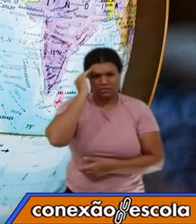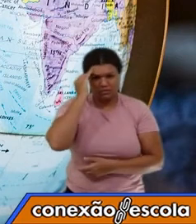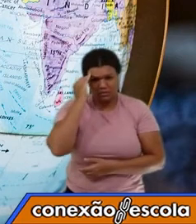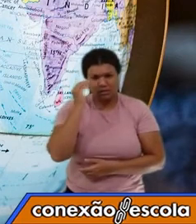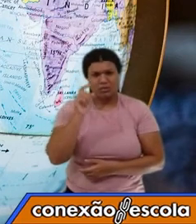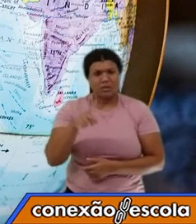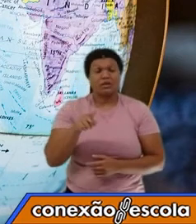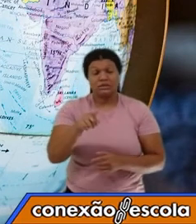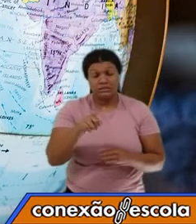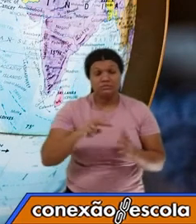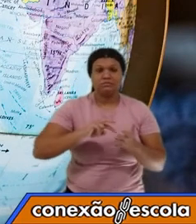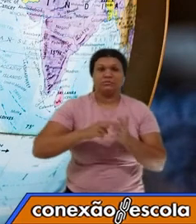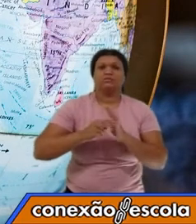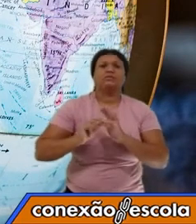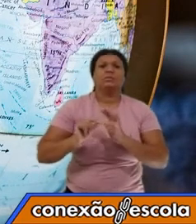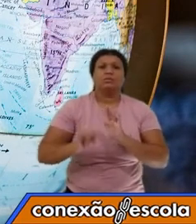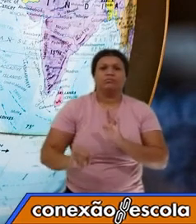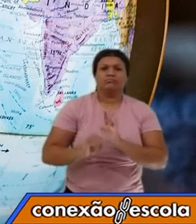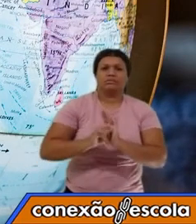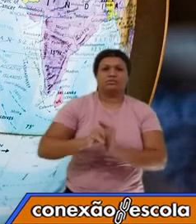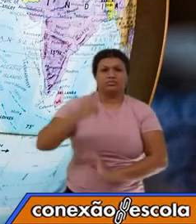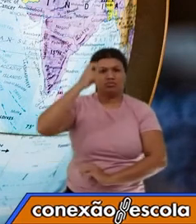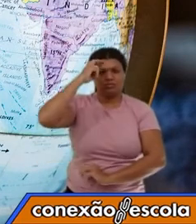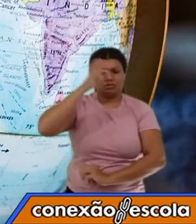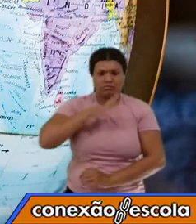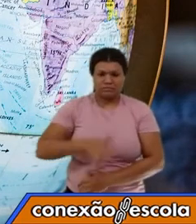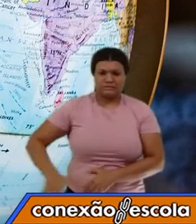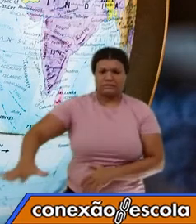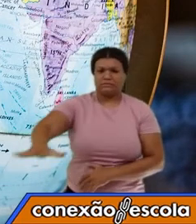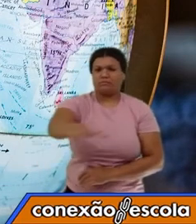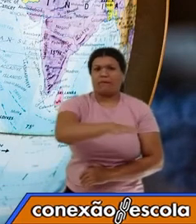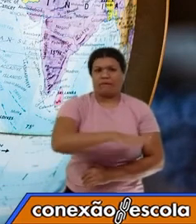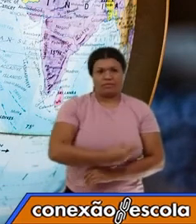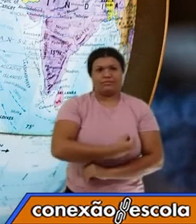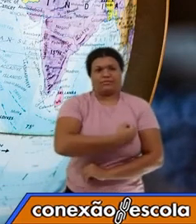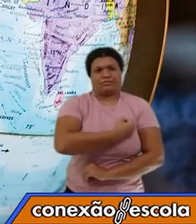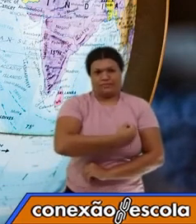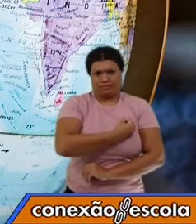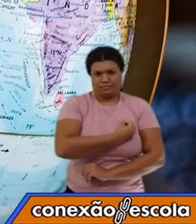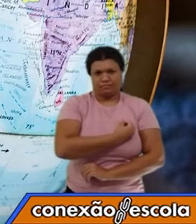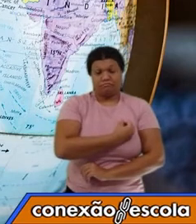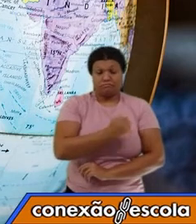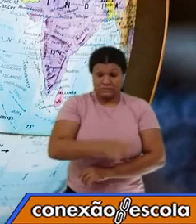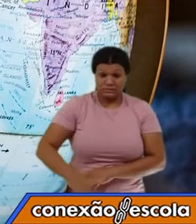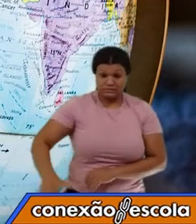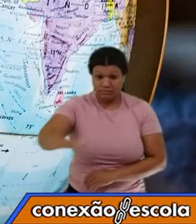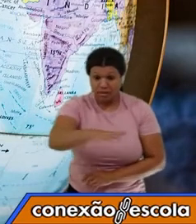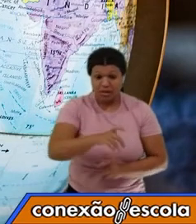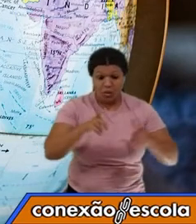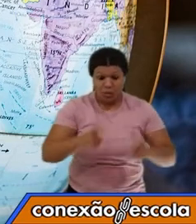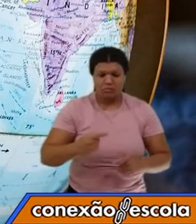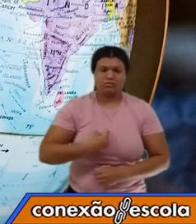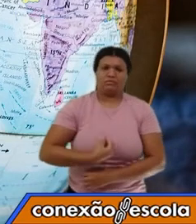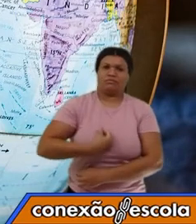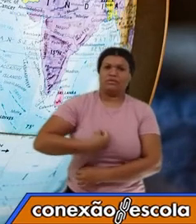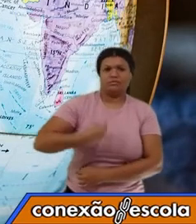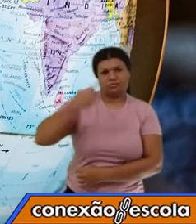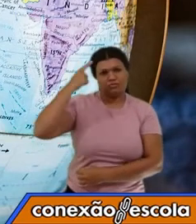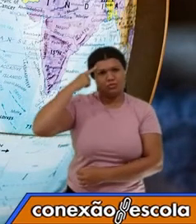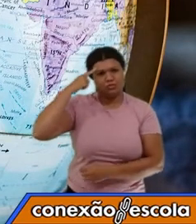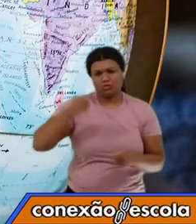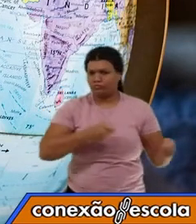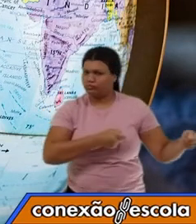vem a ser a identidade cultural do espaço vivido? O espaço vivido é o seu local de convivência do dia a dia.